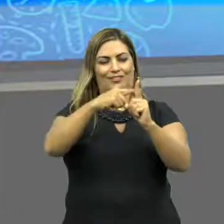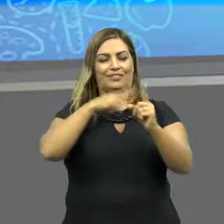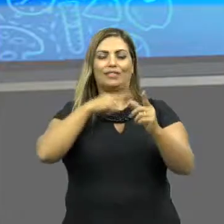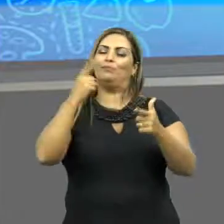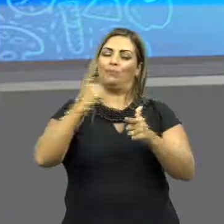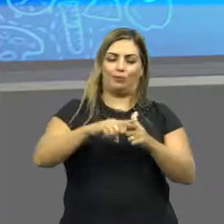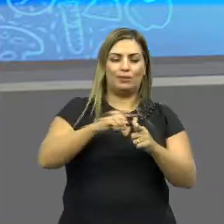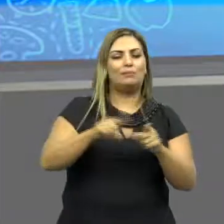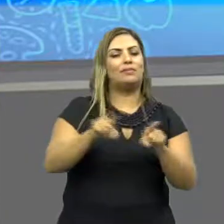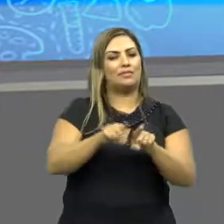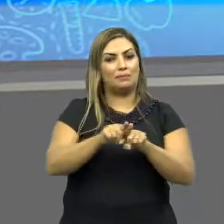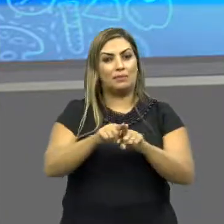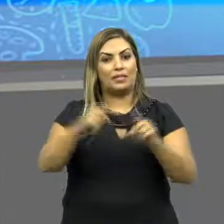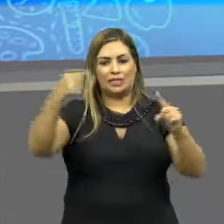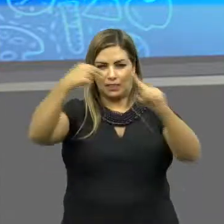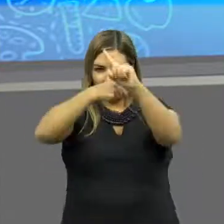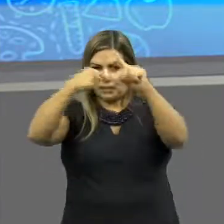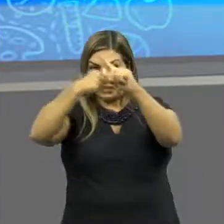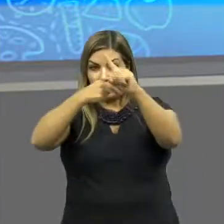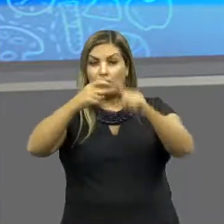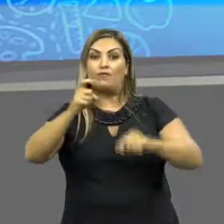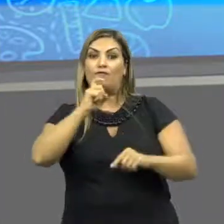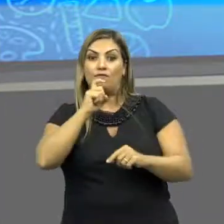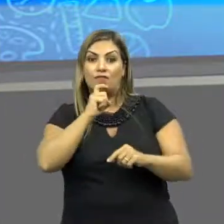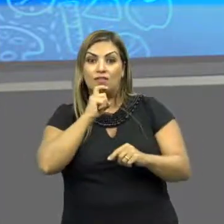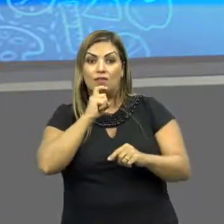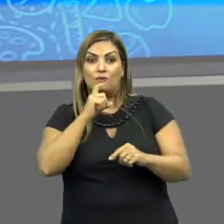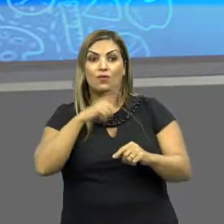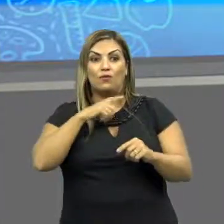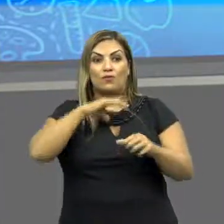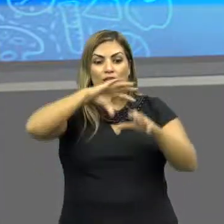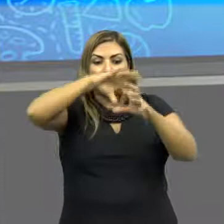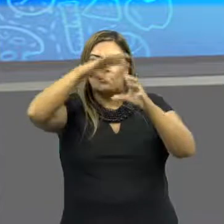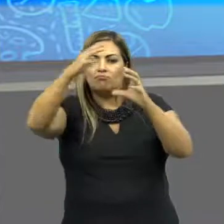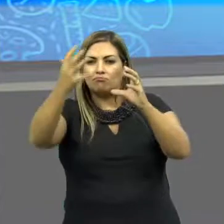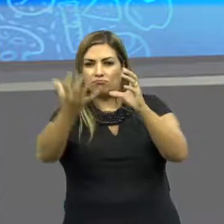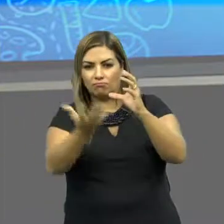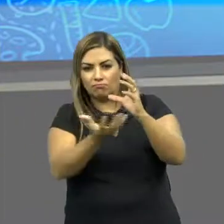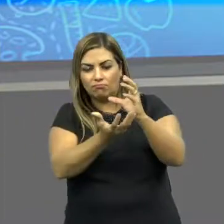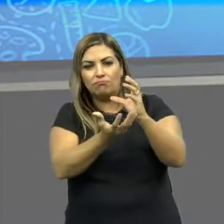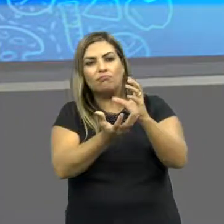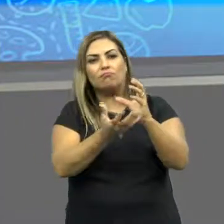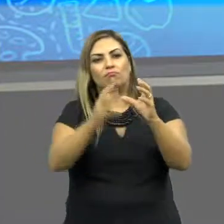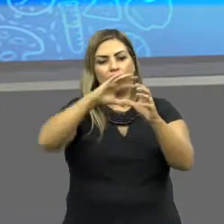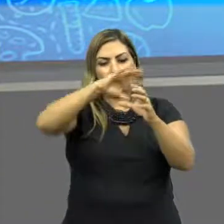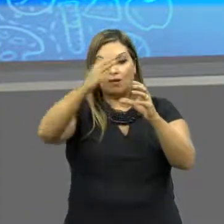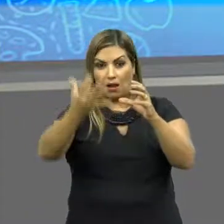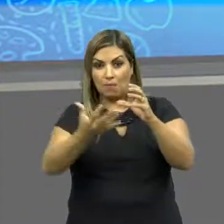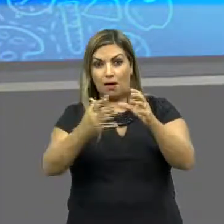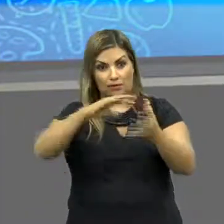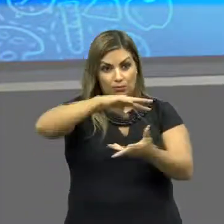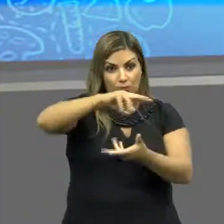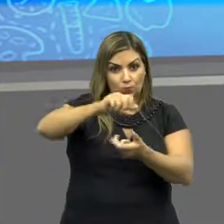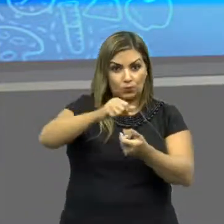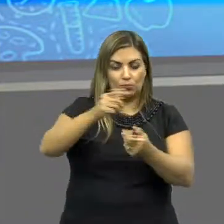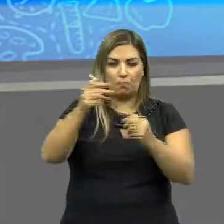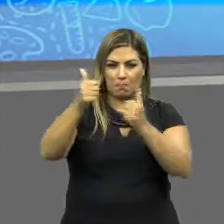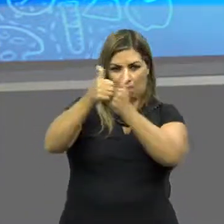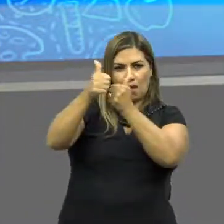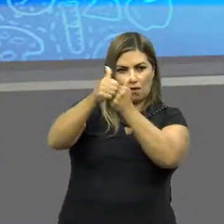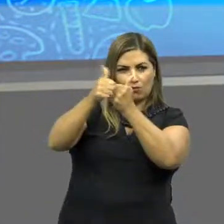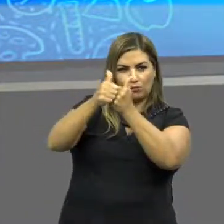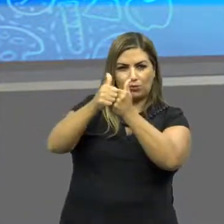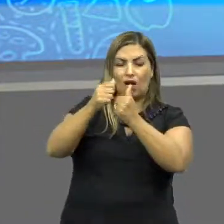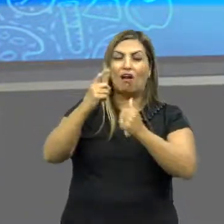Outro agravante da inversão térmica é que a camada de ar fria fica retida nas regiões próximas à superfície terrestre,